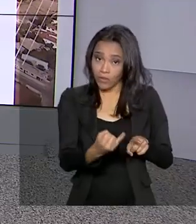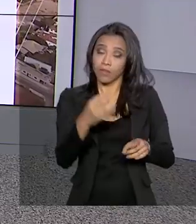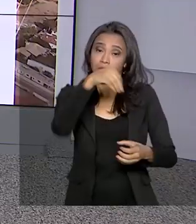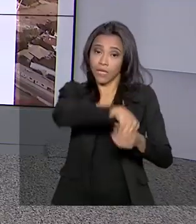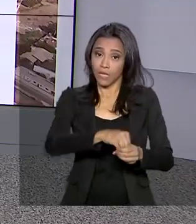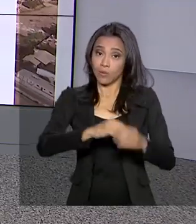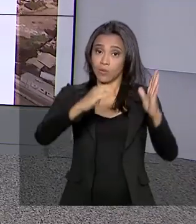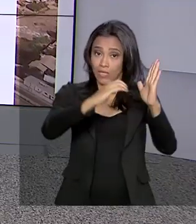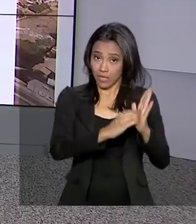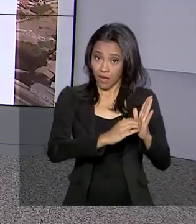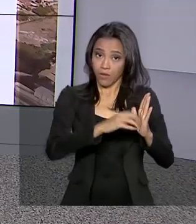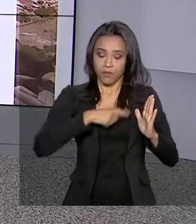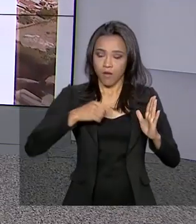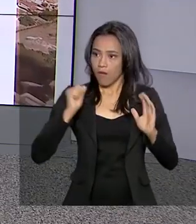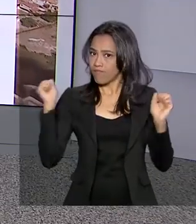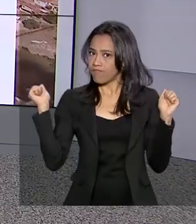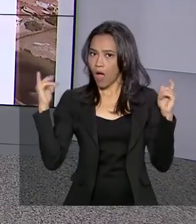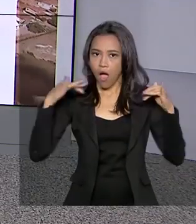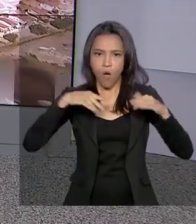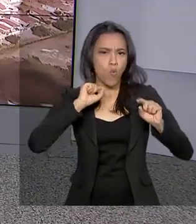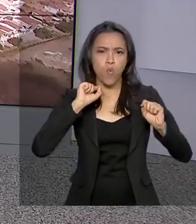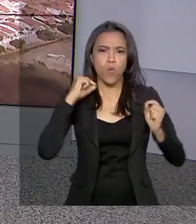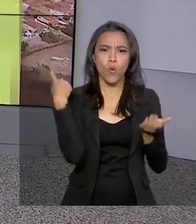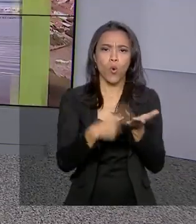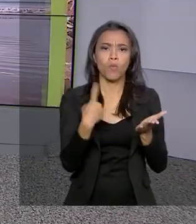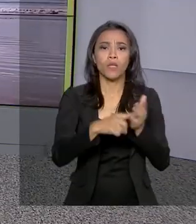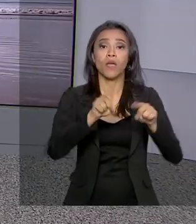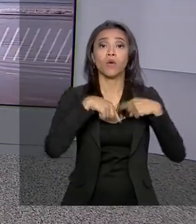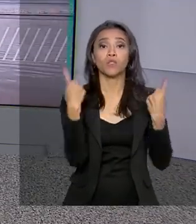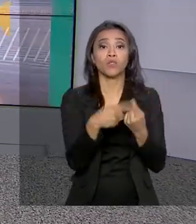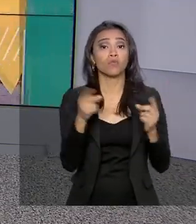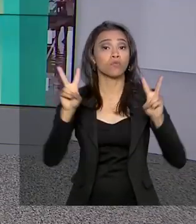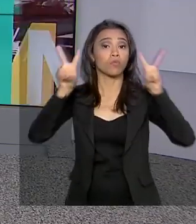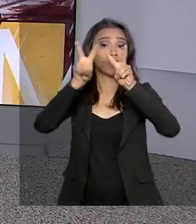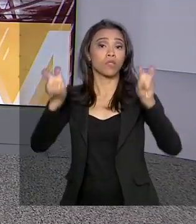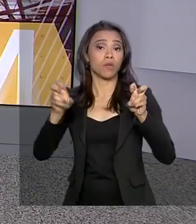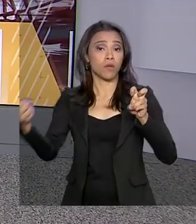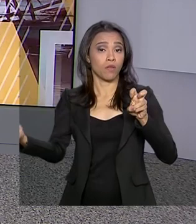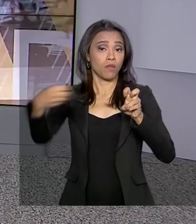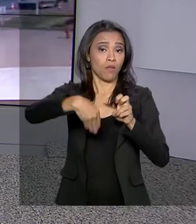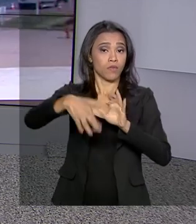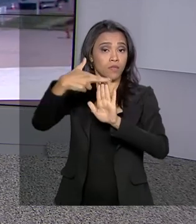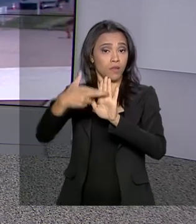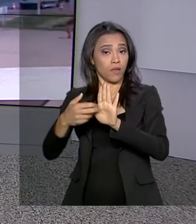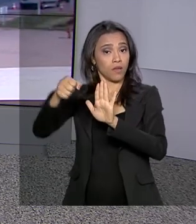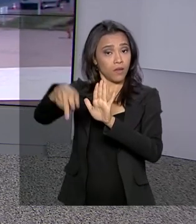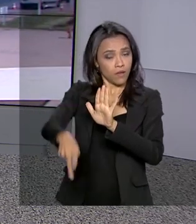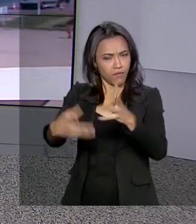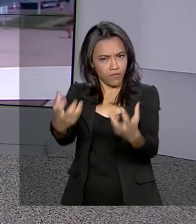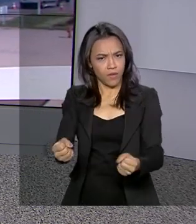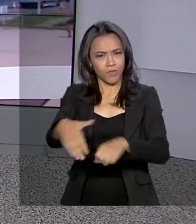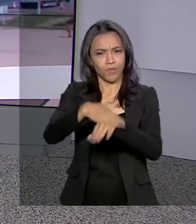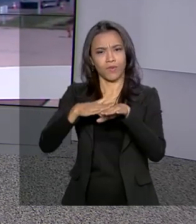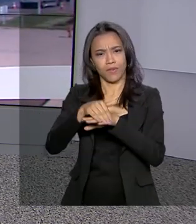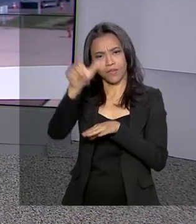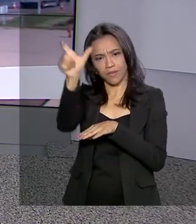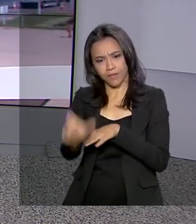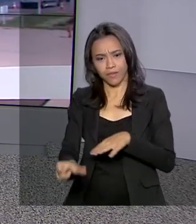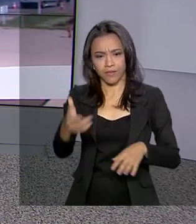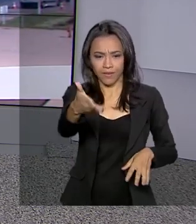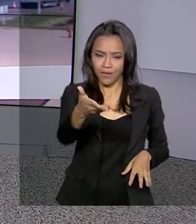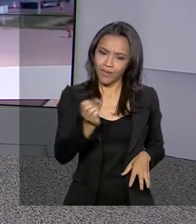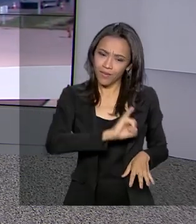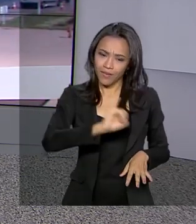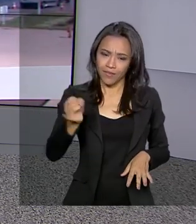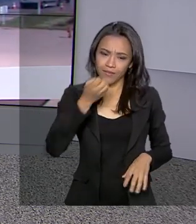maratona de audiências públicas na semana que vem sobre a nova Previdência. Vamos então conversar sobre isso com Glauco de Queiroz. Olá Glauco,